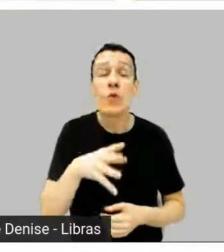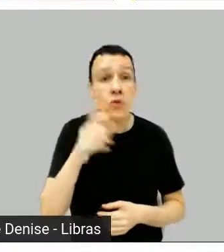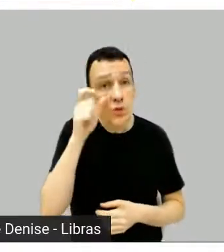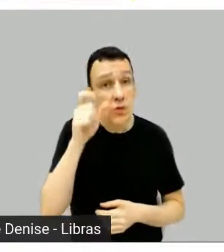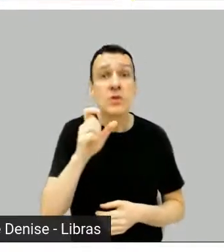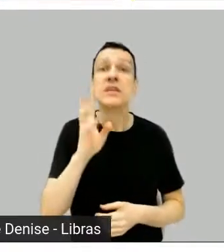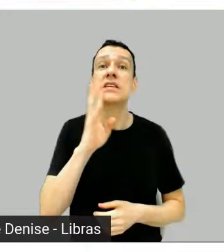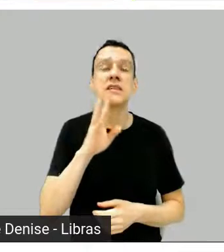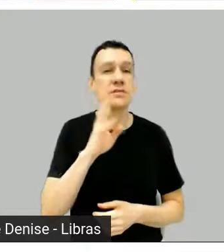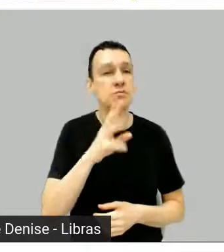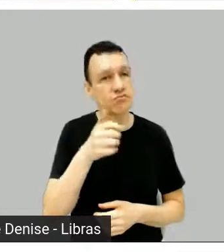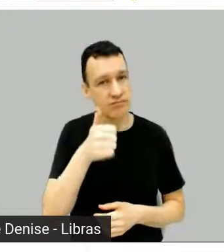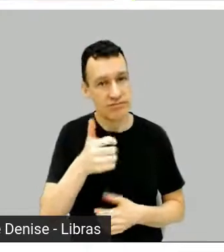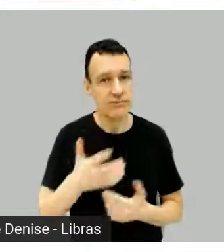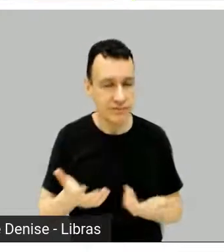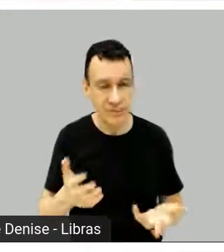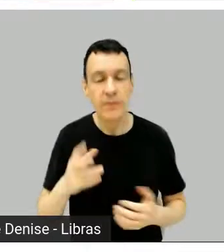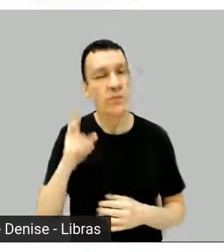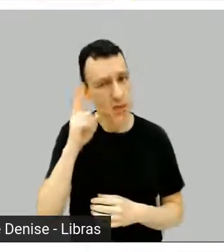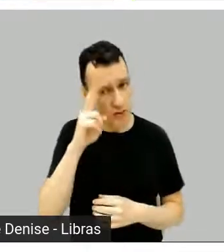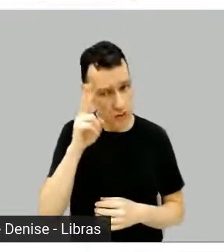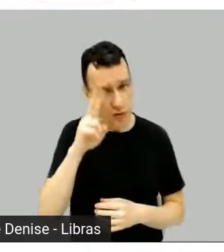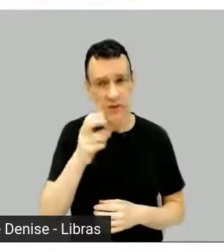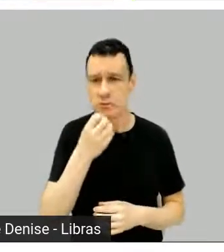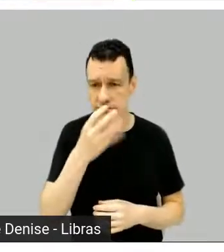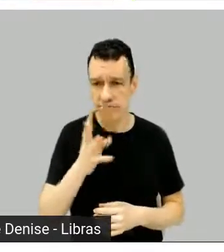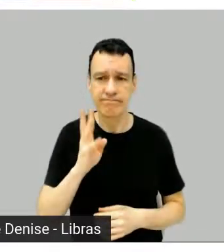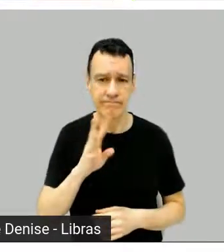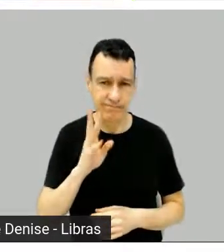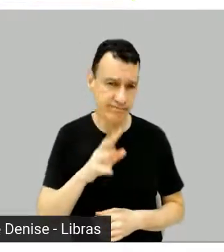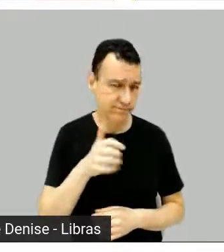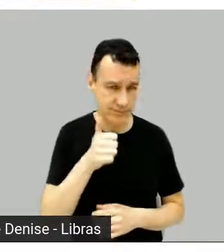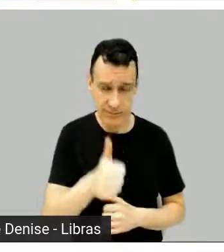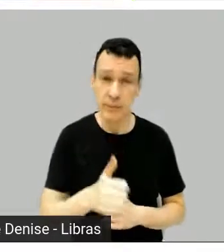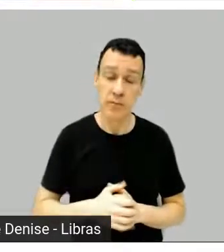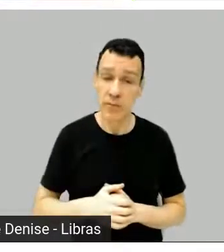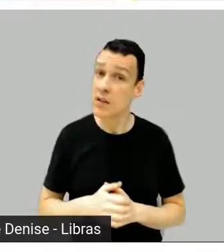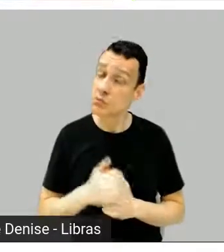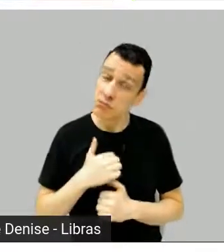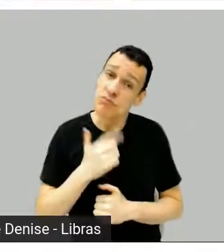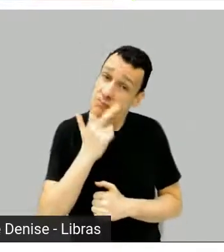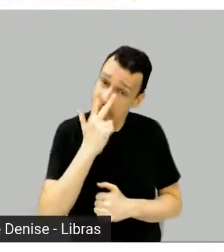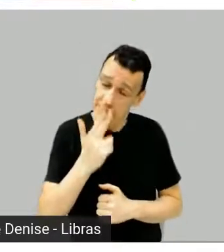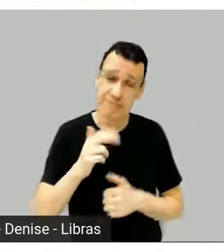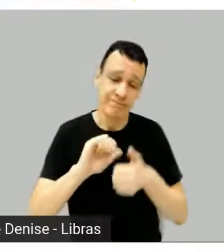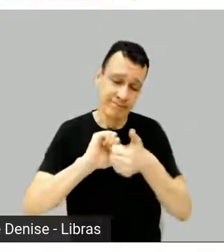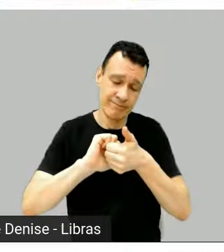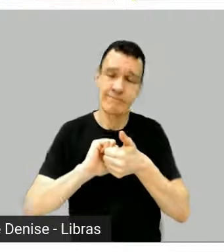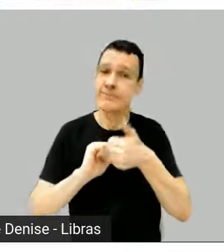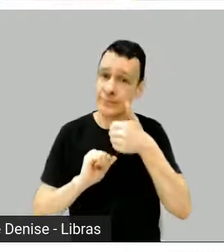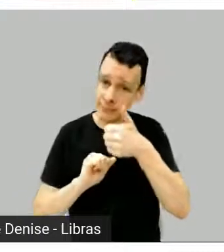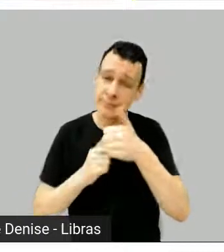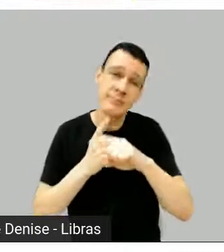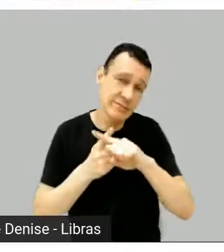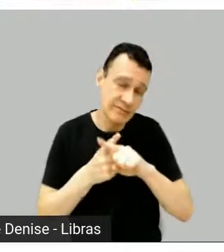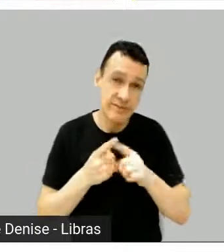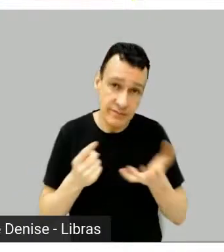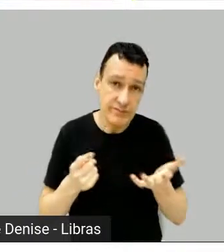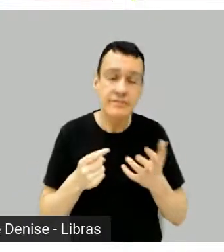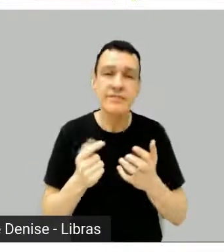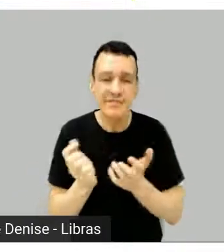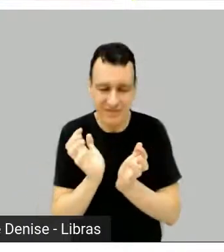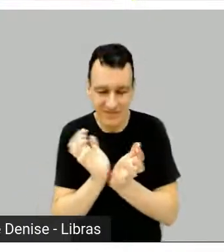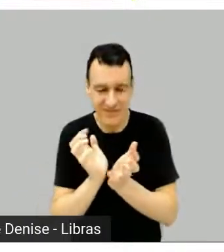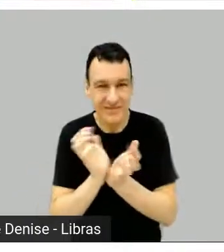a experiência. E teve realmente, alguma qualidade devia ter, porque ela não fez só o sucesso de audiência junto ao público do